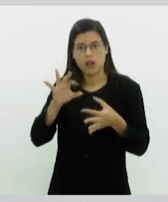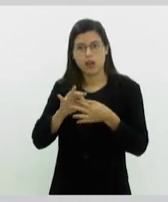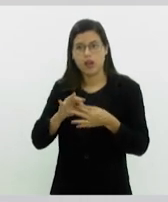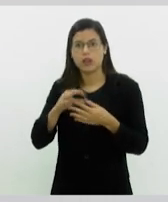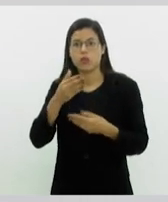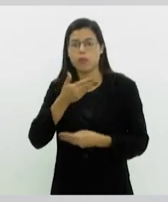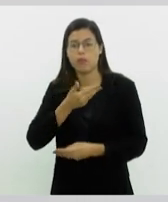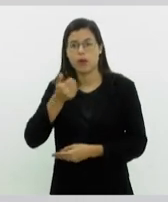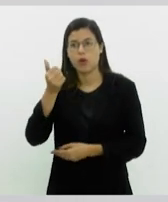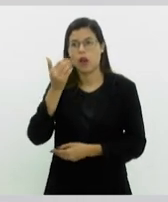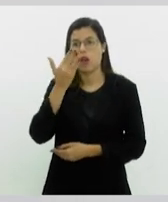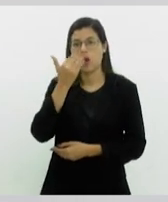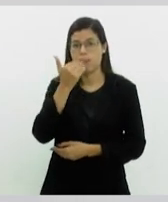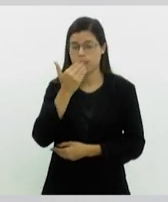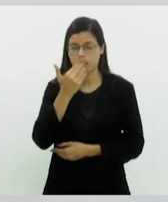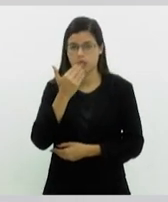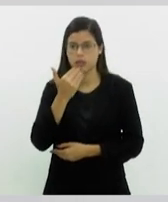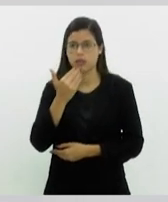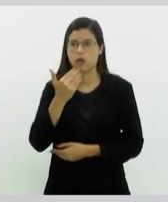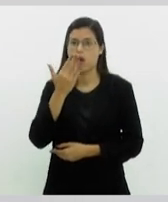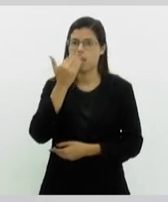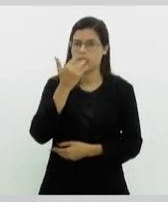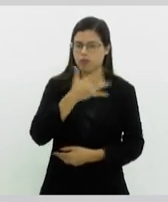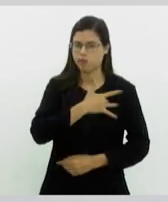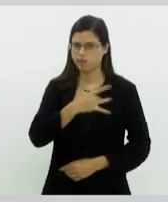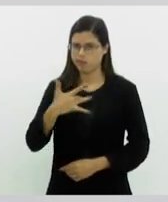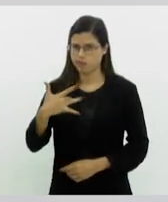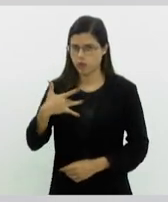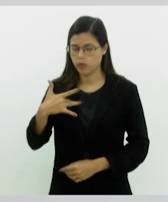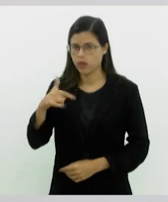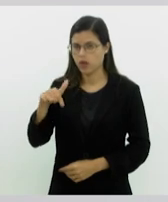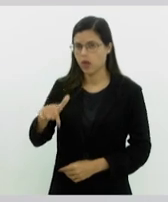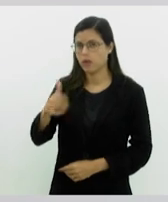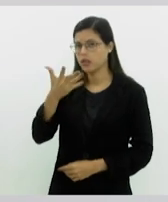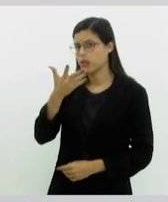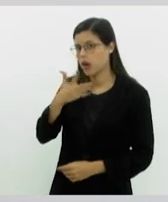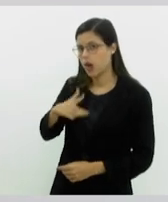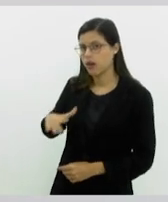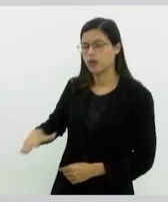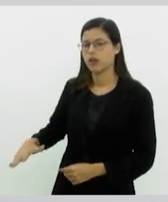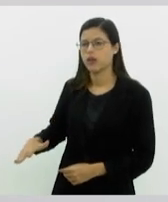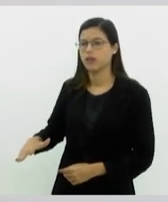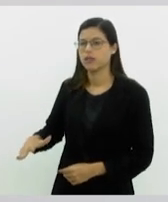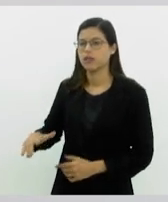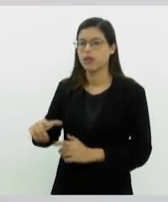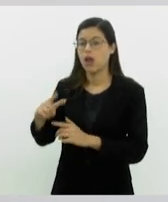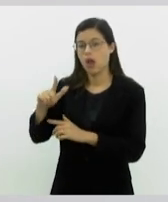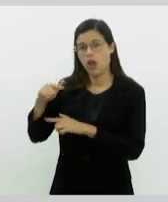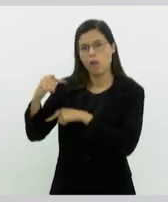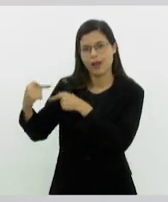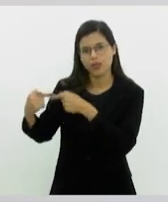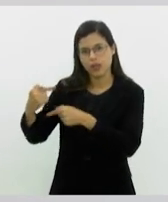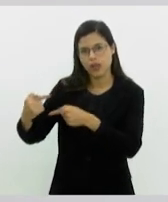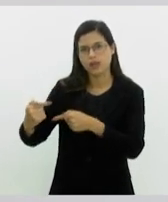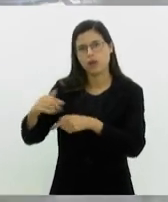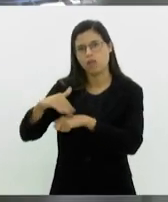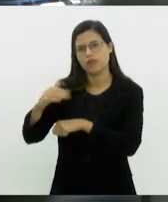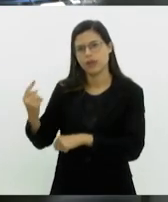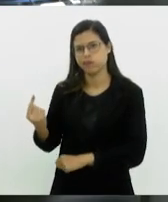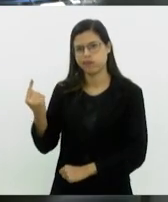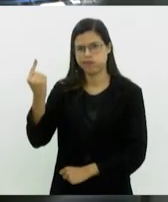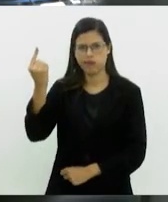melhora da alimentação, alimentação saudável, essas crianças têm se tornado uma geração mais alta.